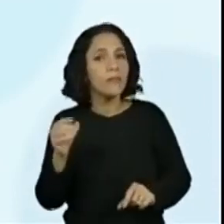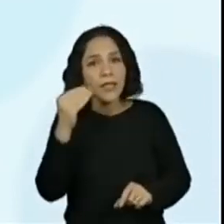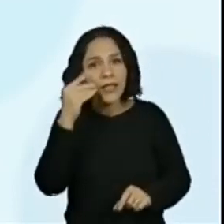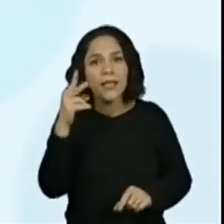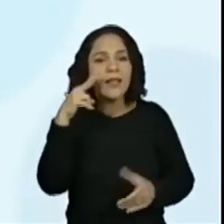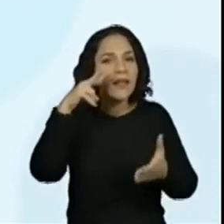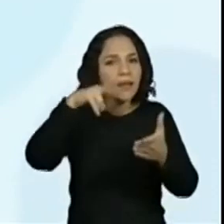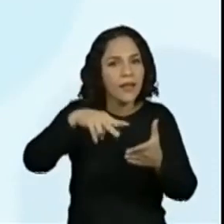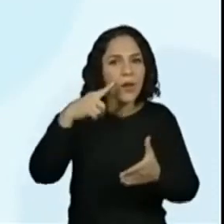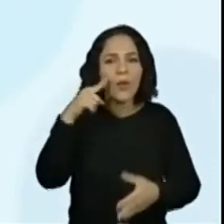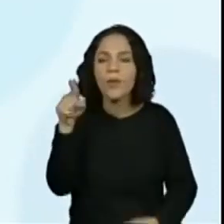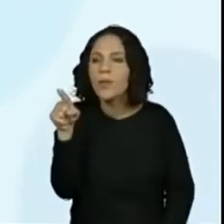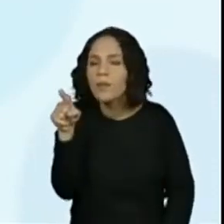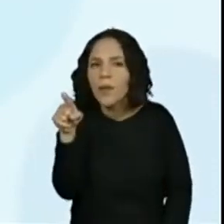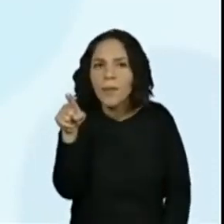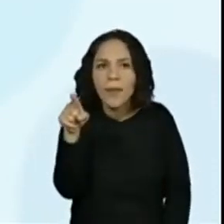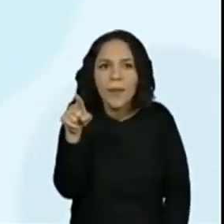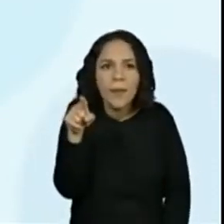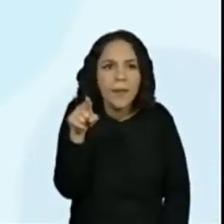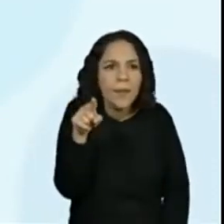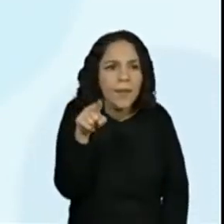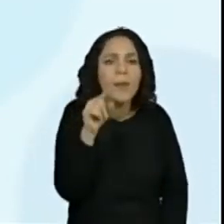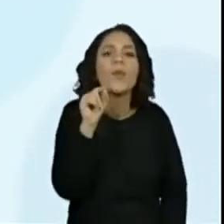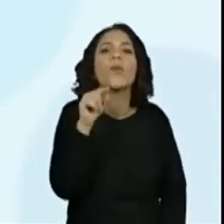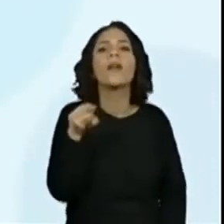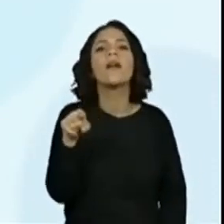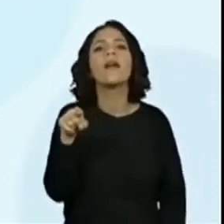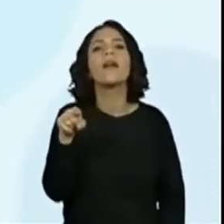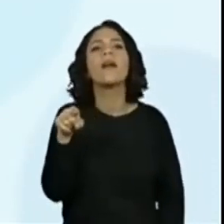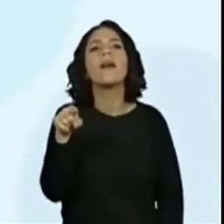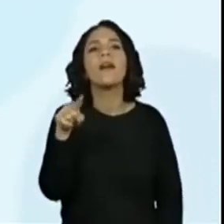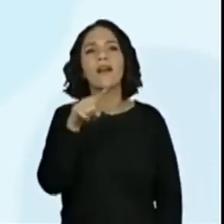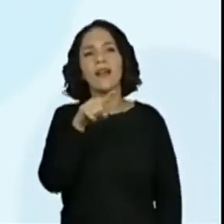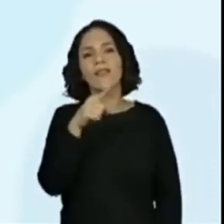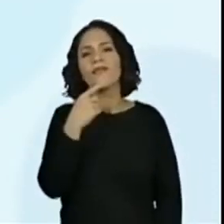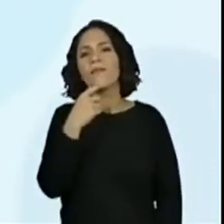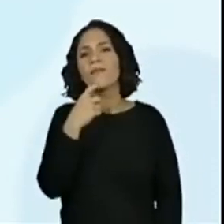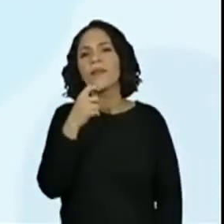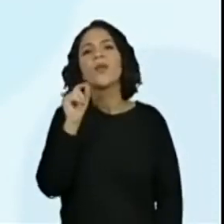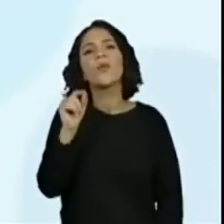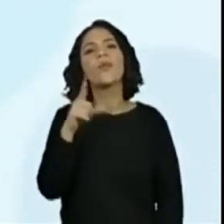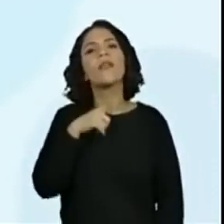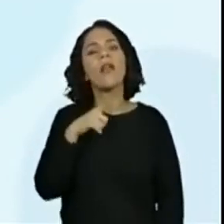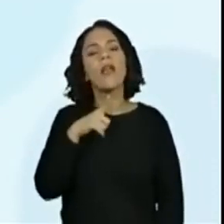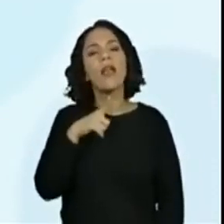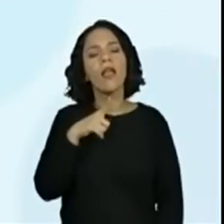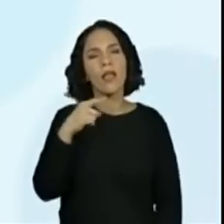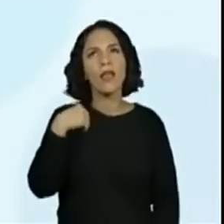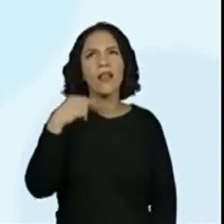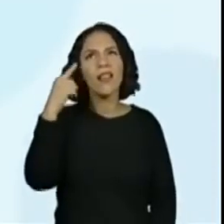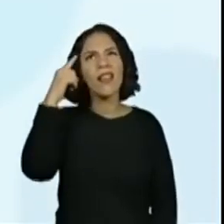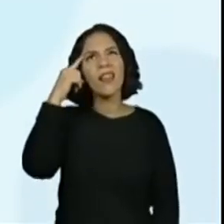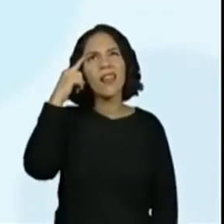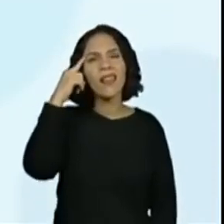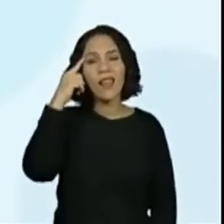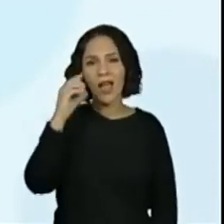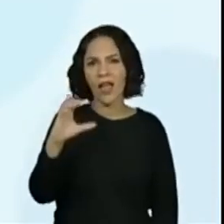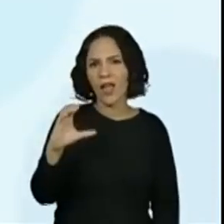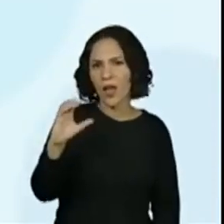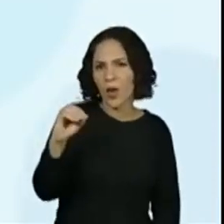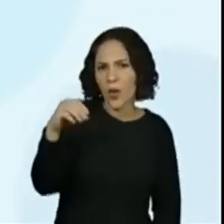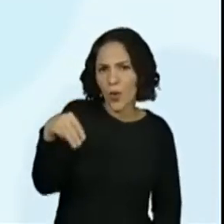ler quem está aí, Lembra? O que que está escrito? Repete, tenta ler, constrói. A gente já sabe que começa com com.